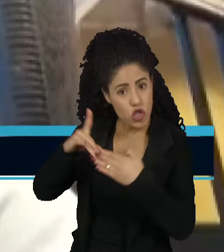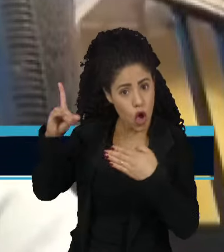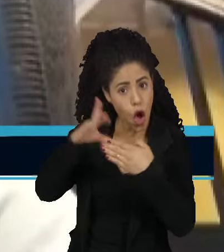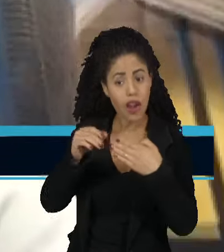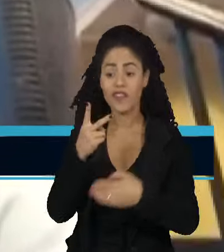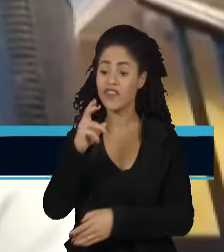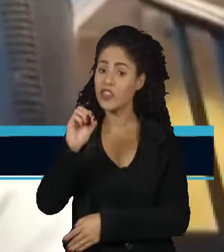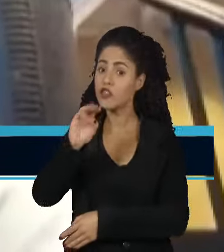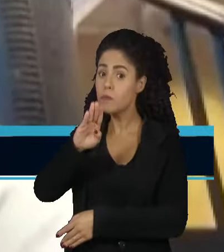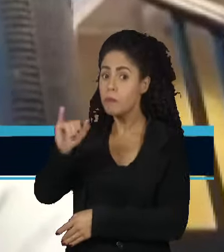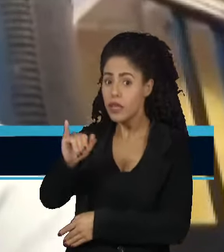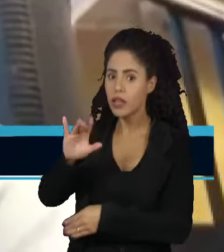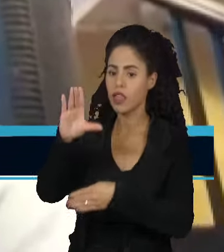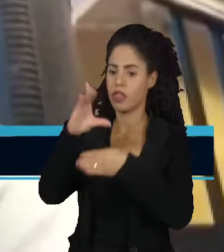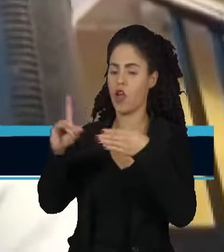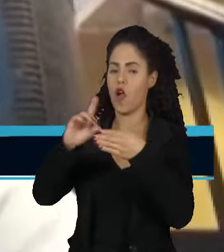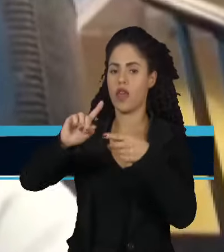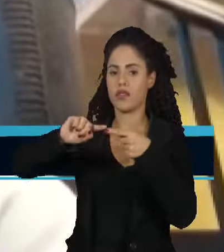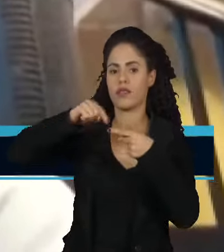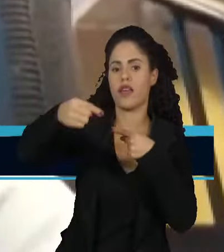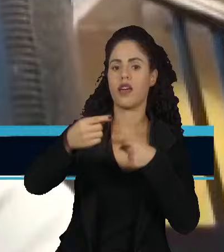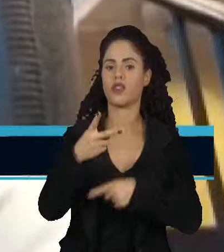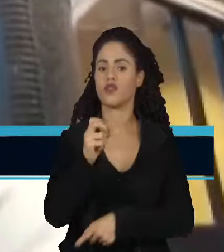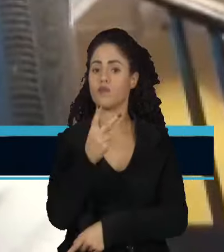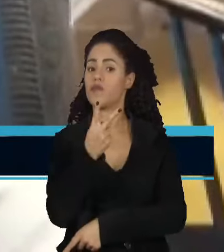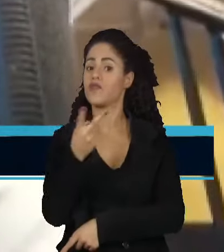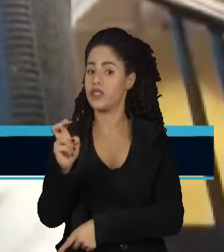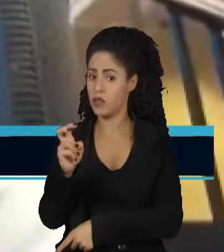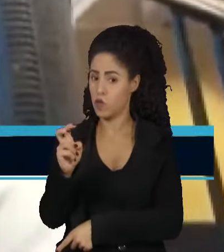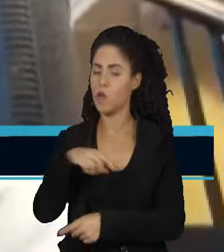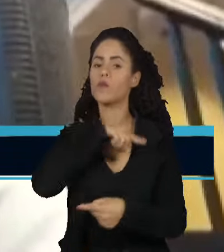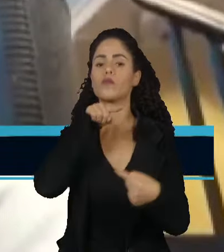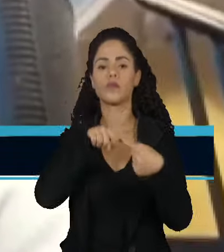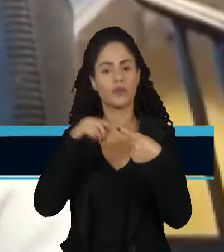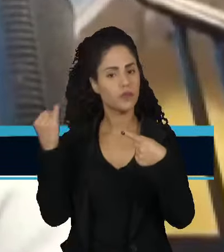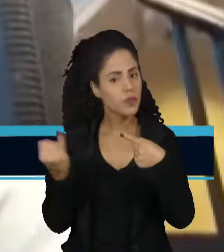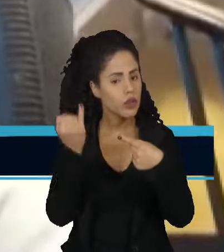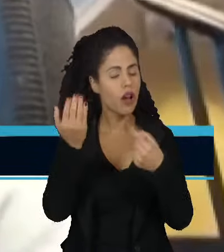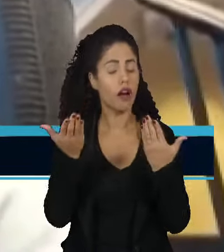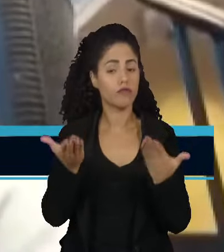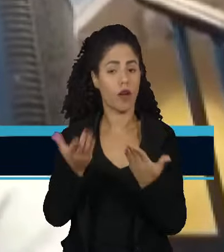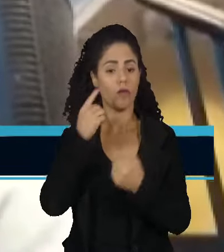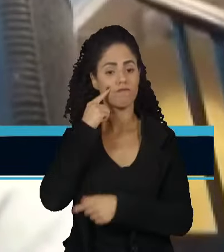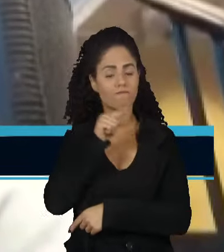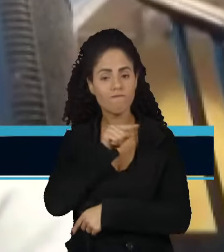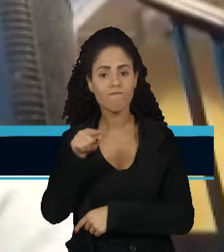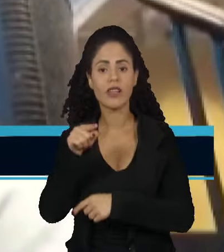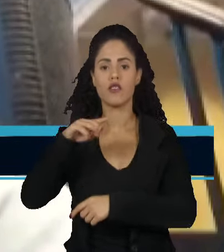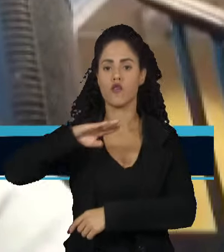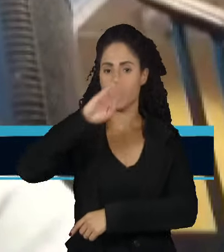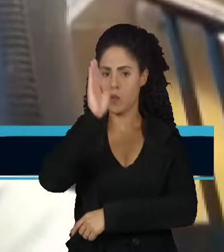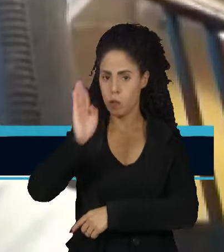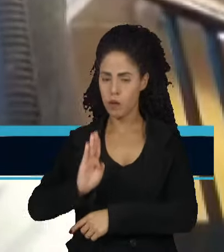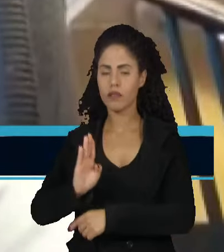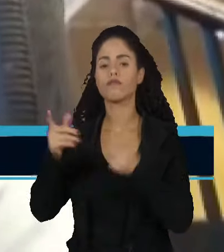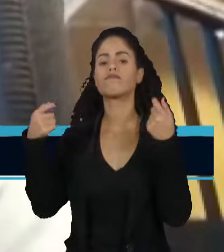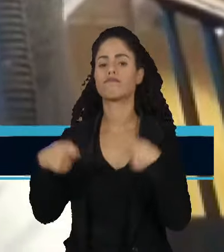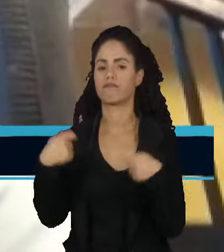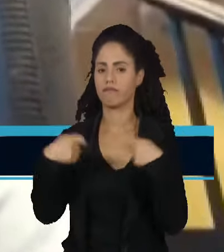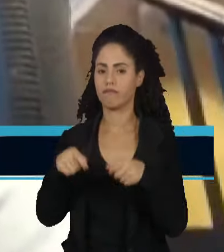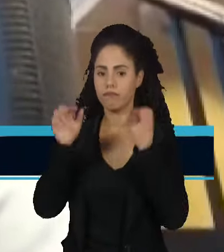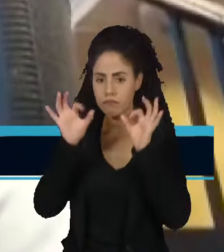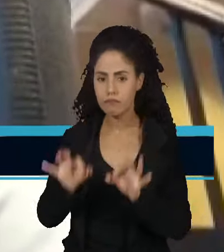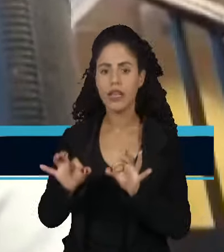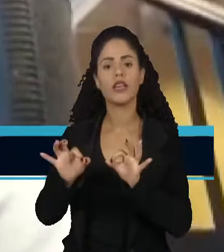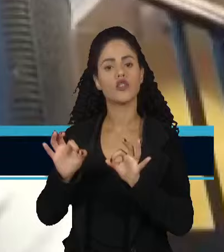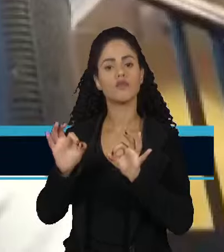dizendo, até o ano que vem. Essa é uma meta importante. Então, o Brasil deve falar em